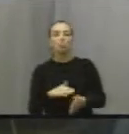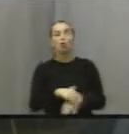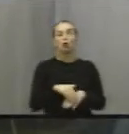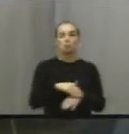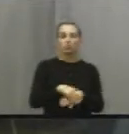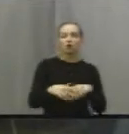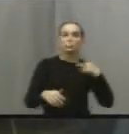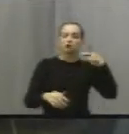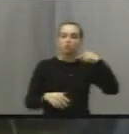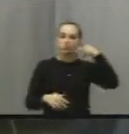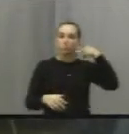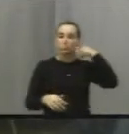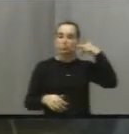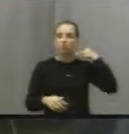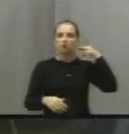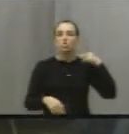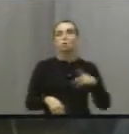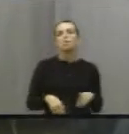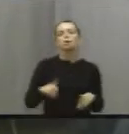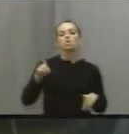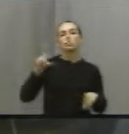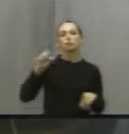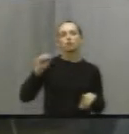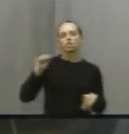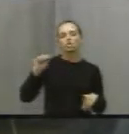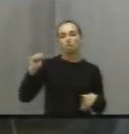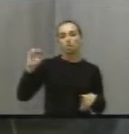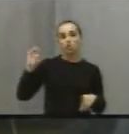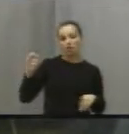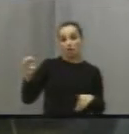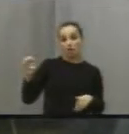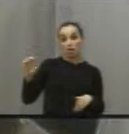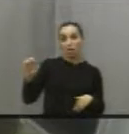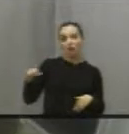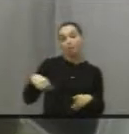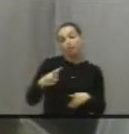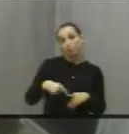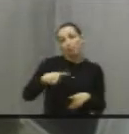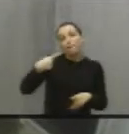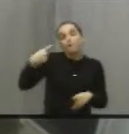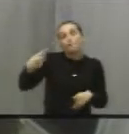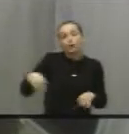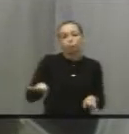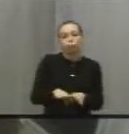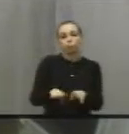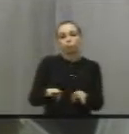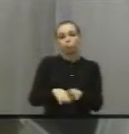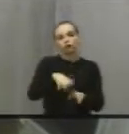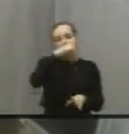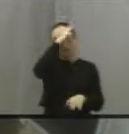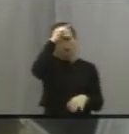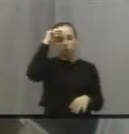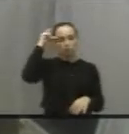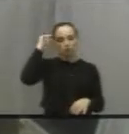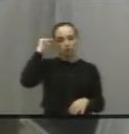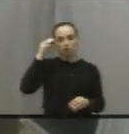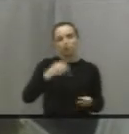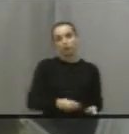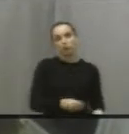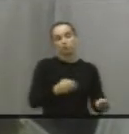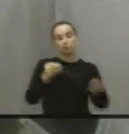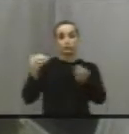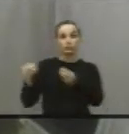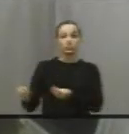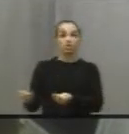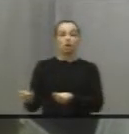conversar com o superintendente do DAE sobre esse assunto e, posteriormente, com o prefeito. Em seguida, acompanhamos a entrega do veículo